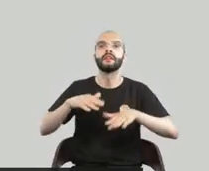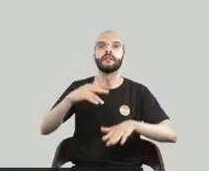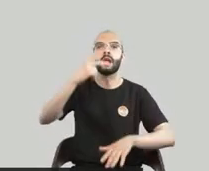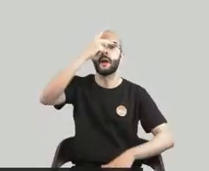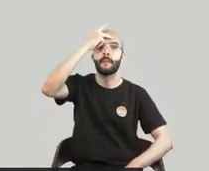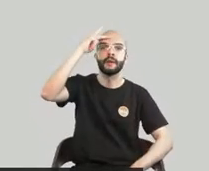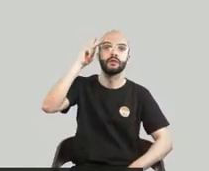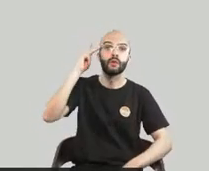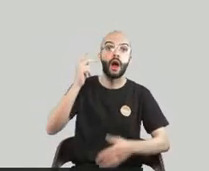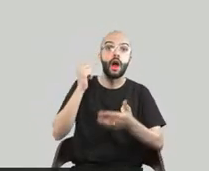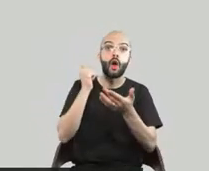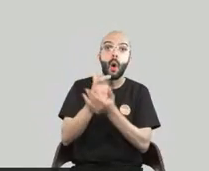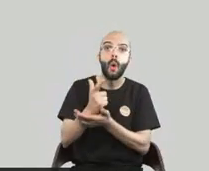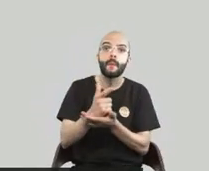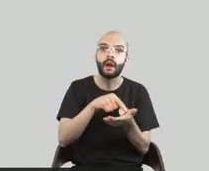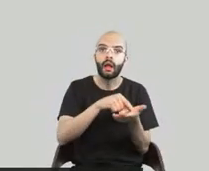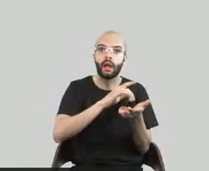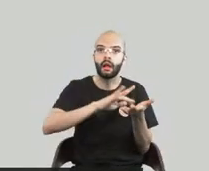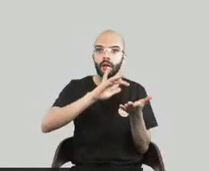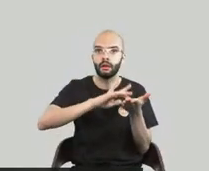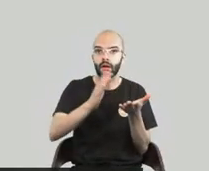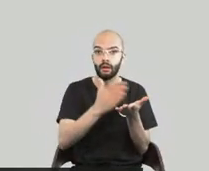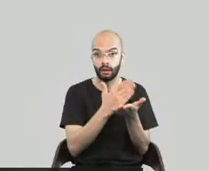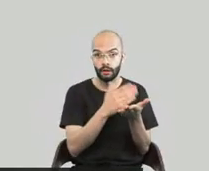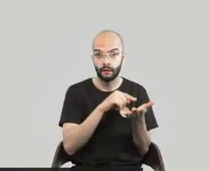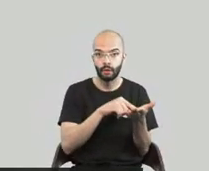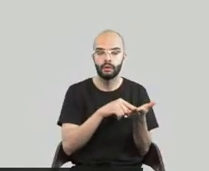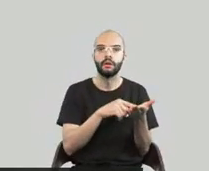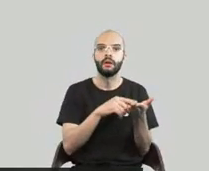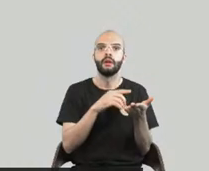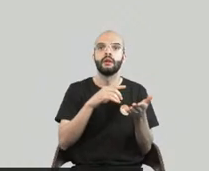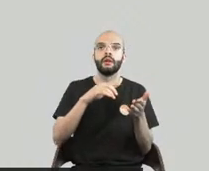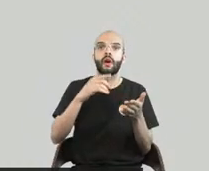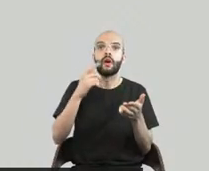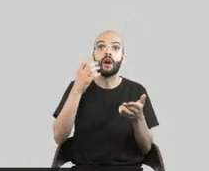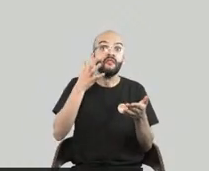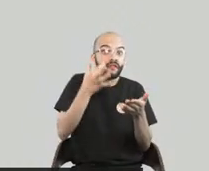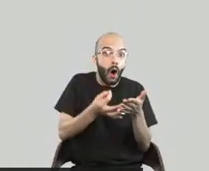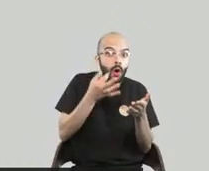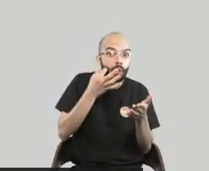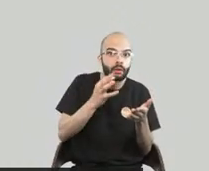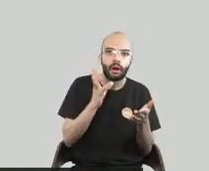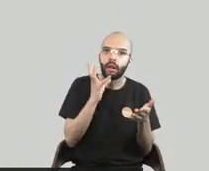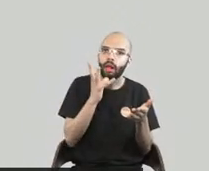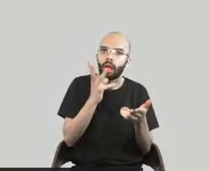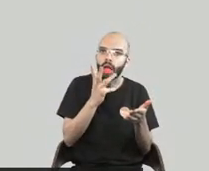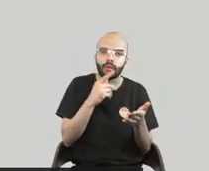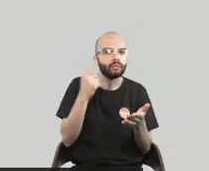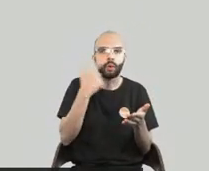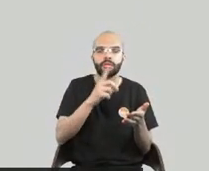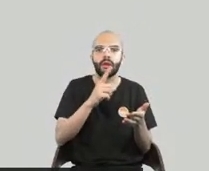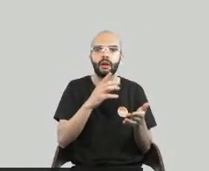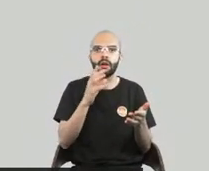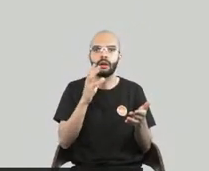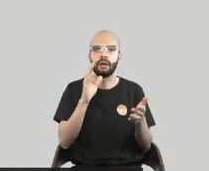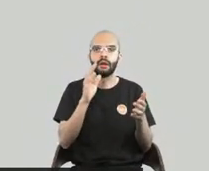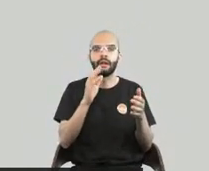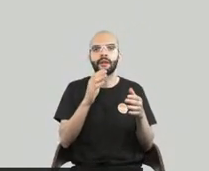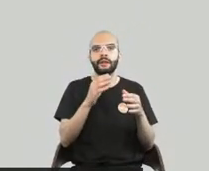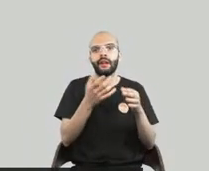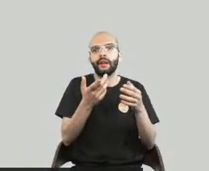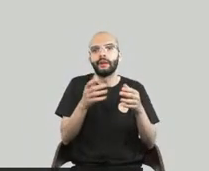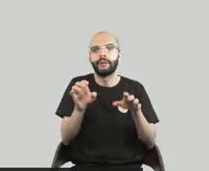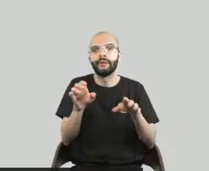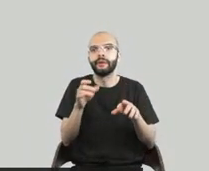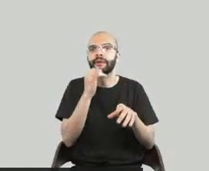muitos parágrafos na mesma página etc e são cuidados que a gente toma né aí tudo feito no estúdio